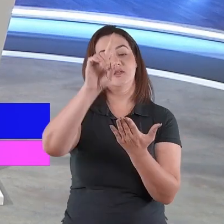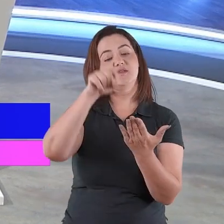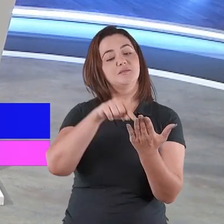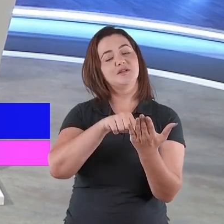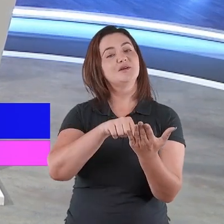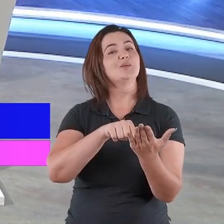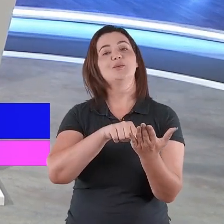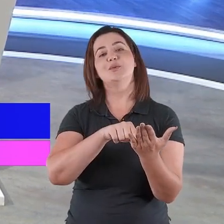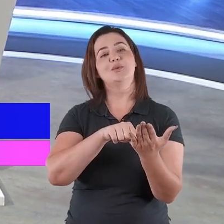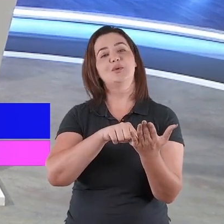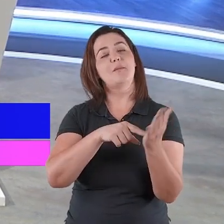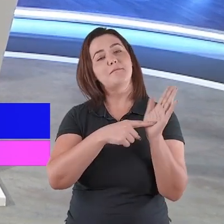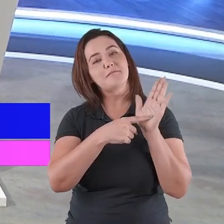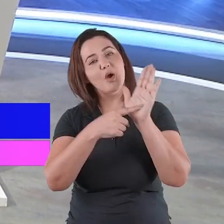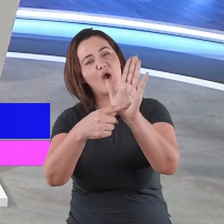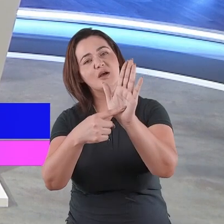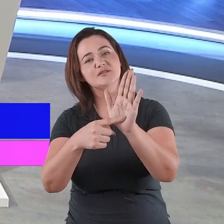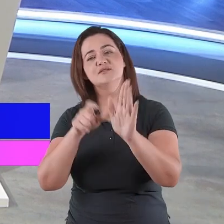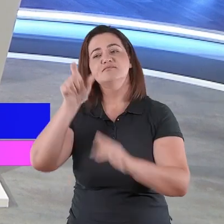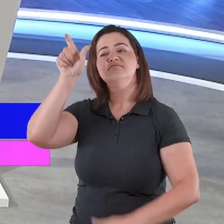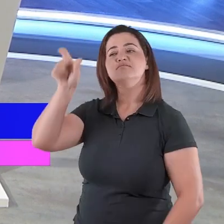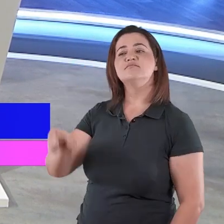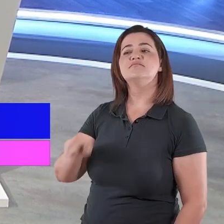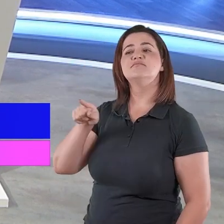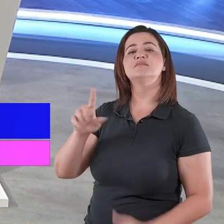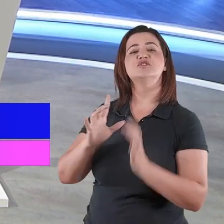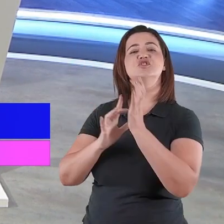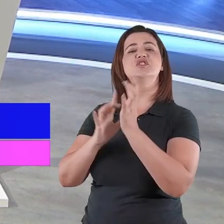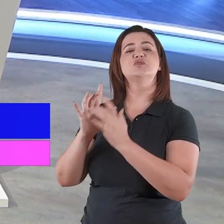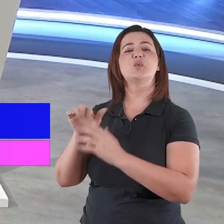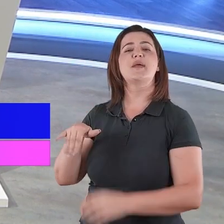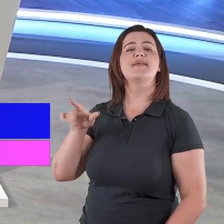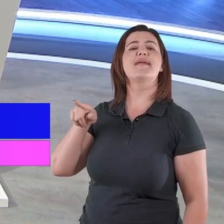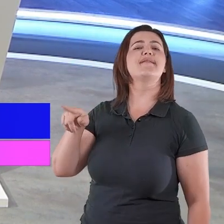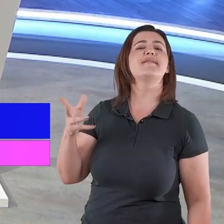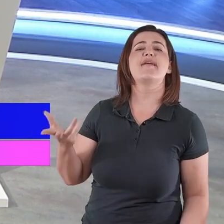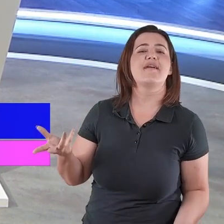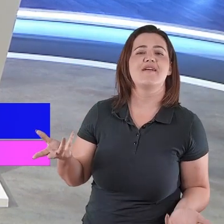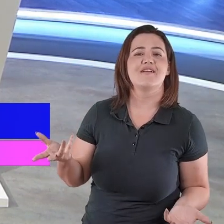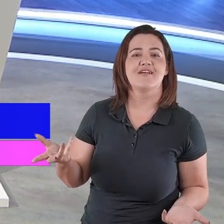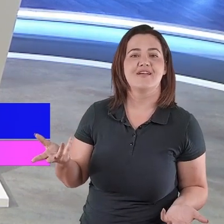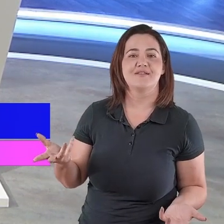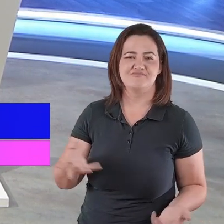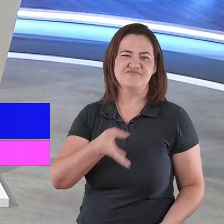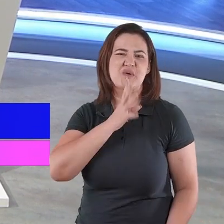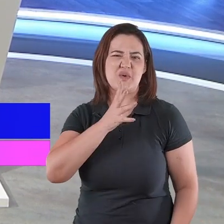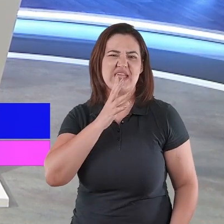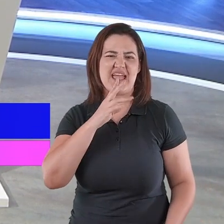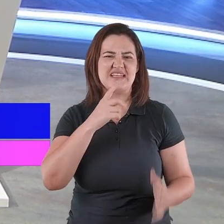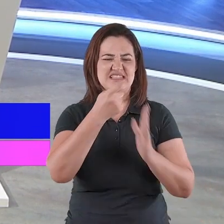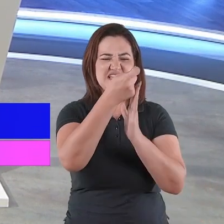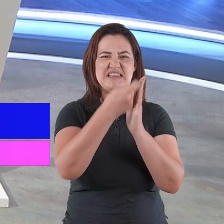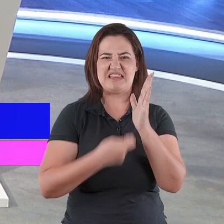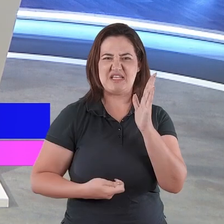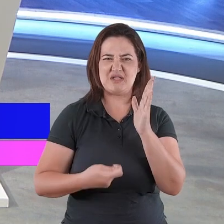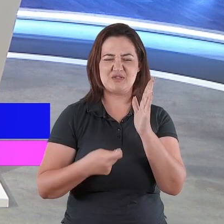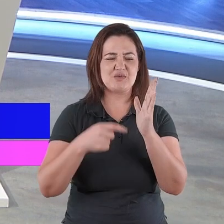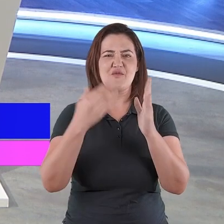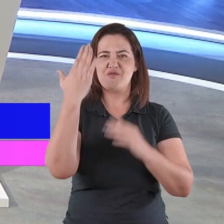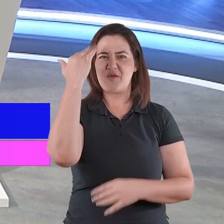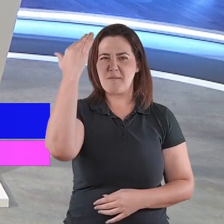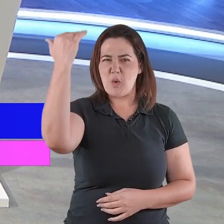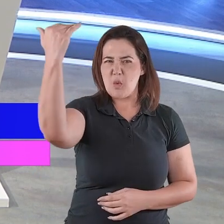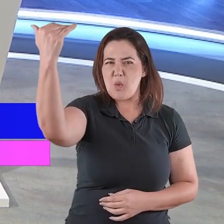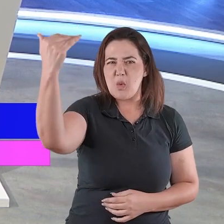apresenta aquele que é conhecido como o verso áureo de toda a Bíblia, o resumo de toda a